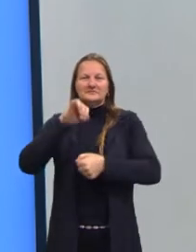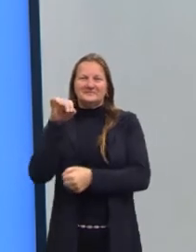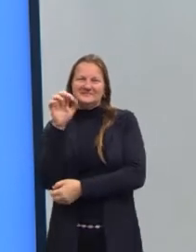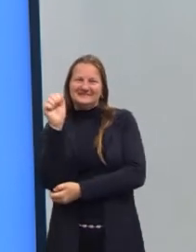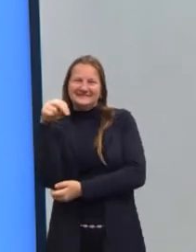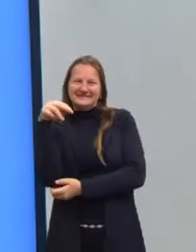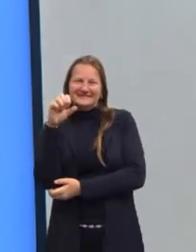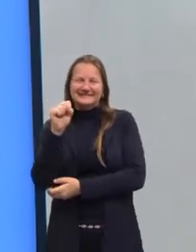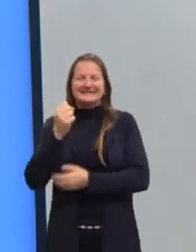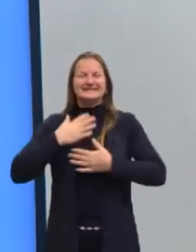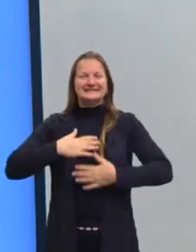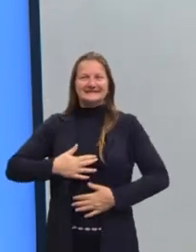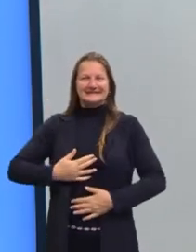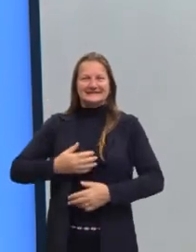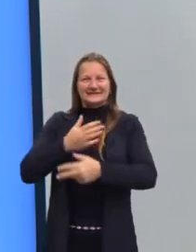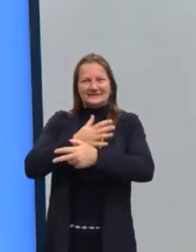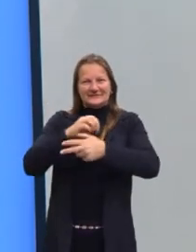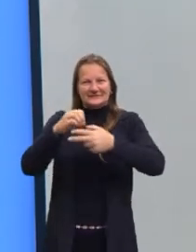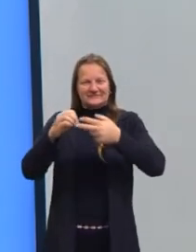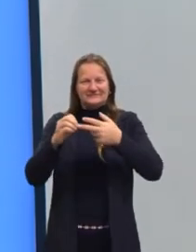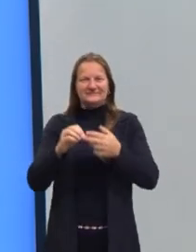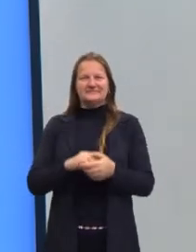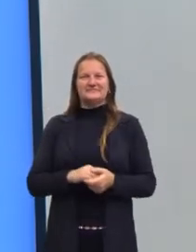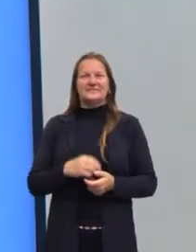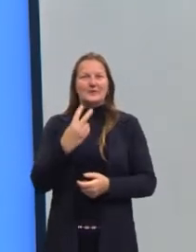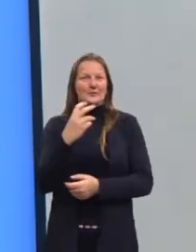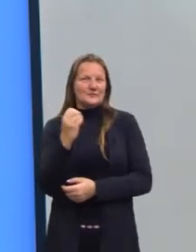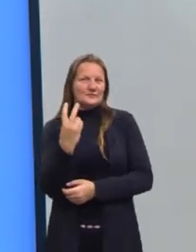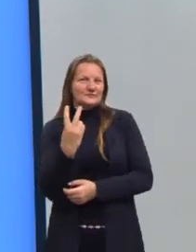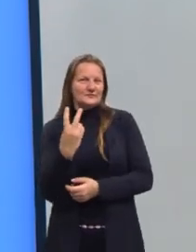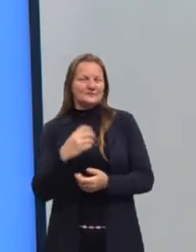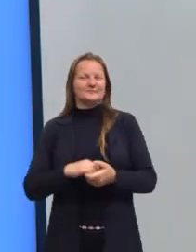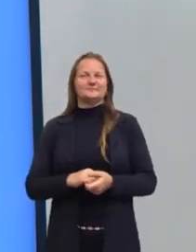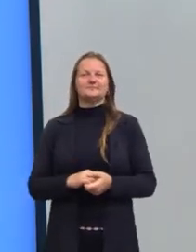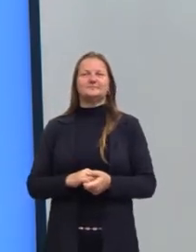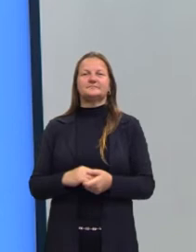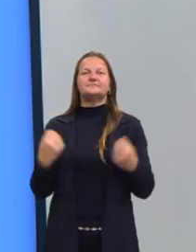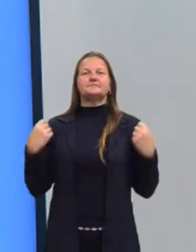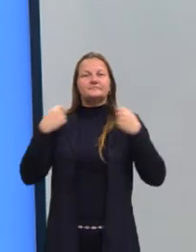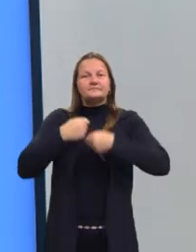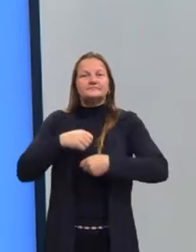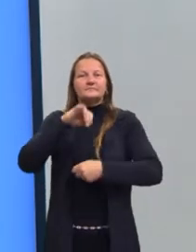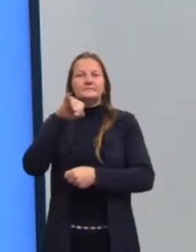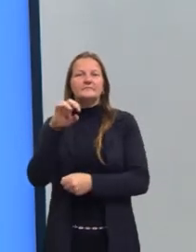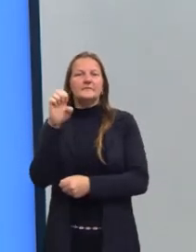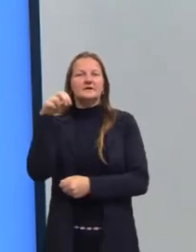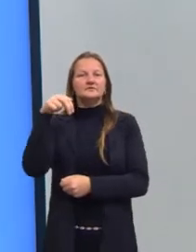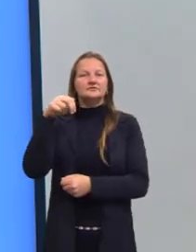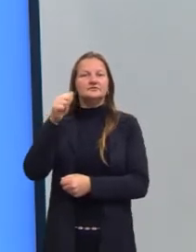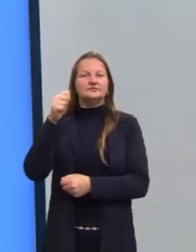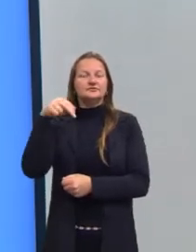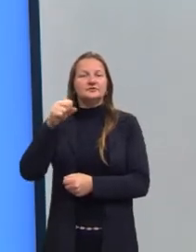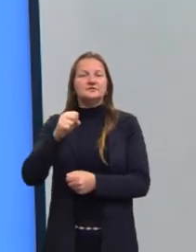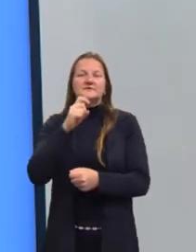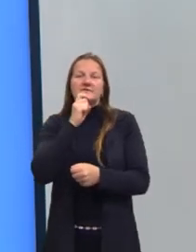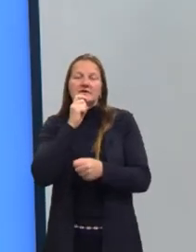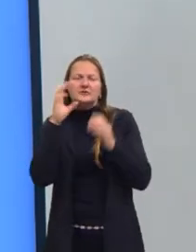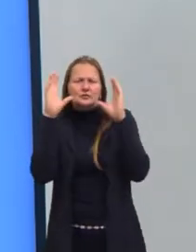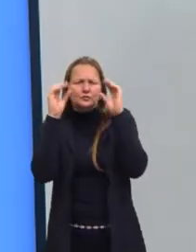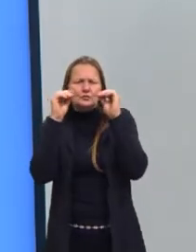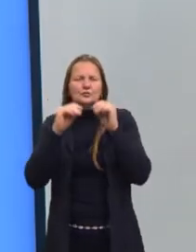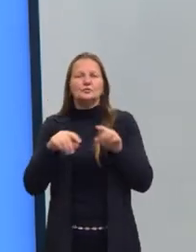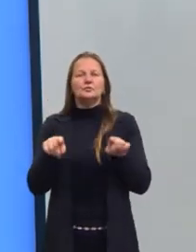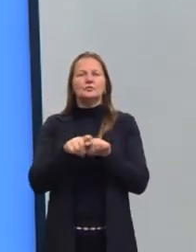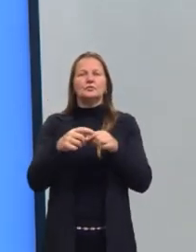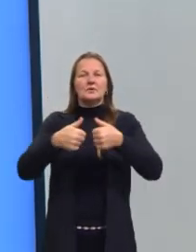a camiseta magenta do projeto Pré-Enem 2022, por cima uma camisa verde escura, estou